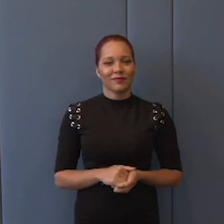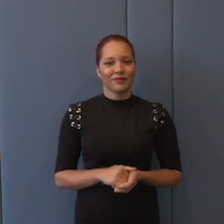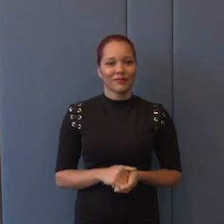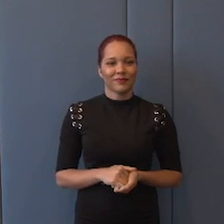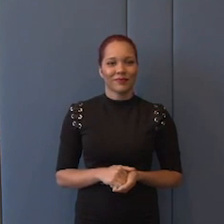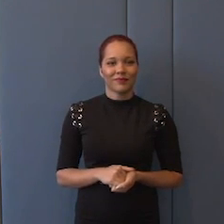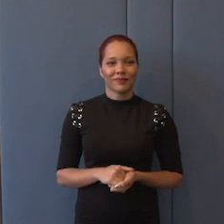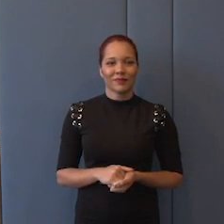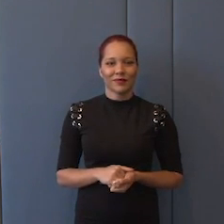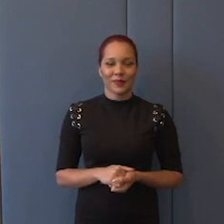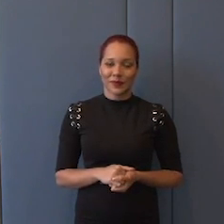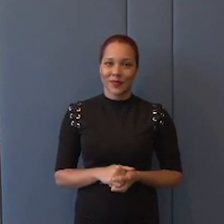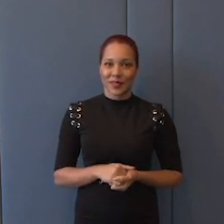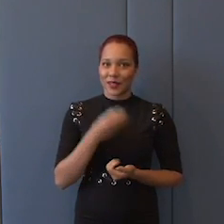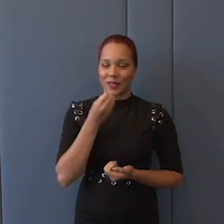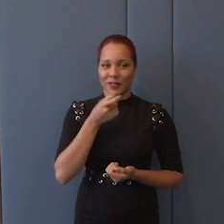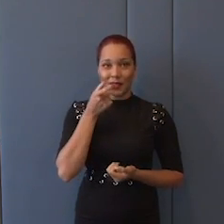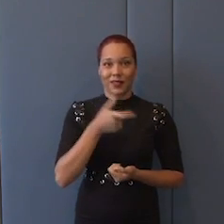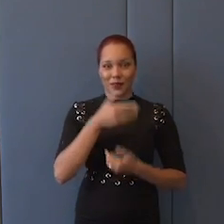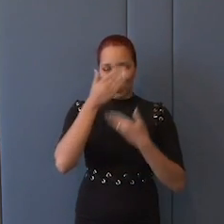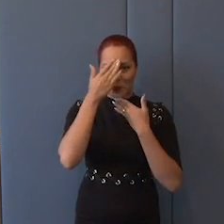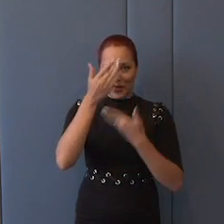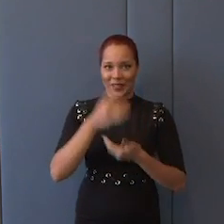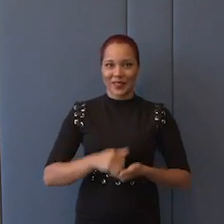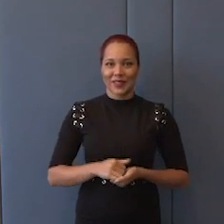Interessante. Obrigado. Obrigado, Bernardo.